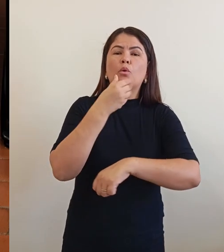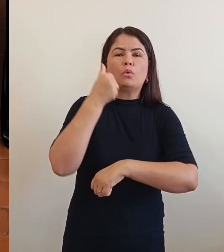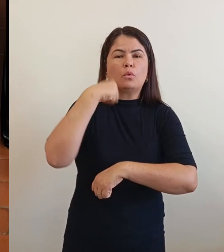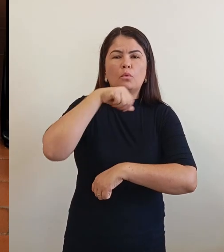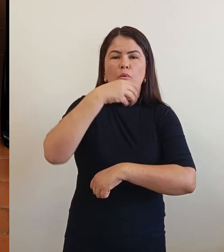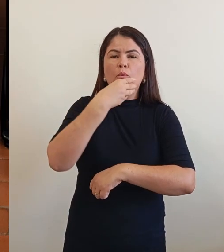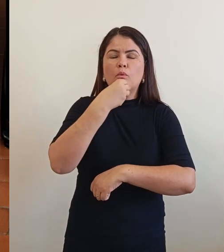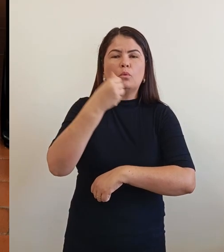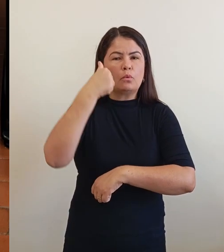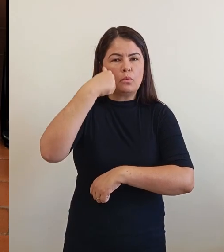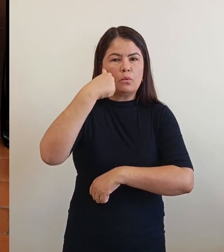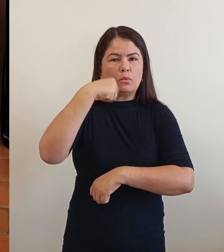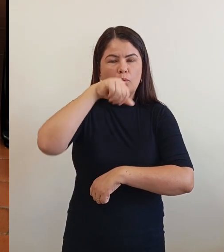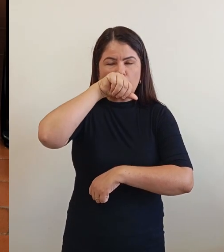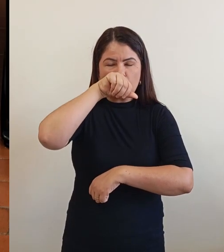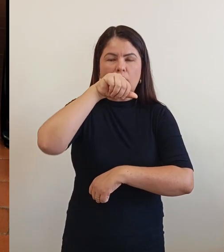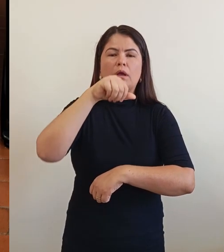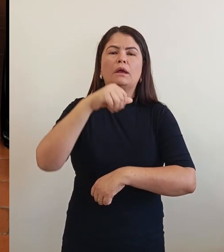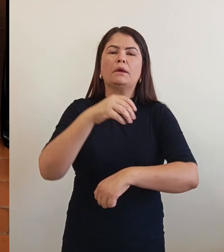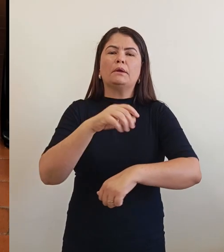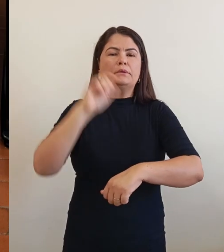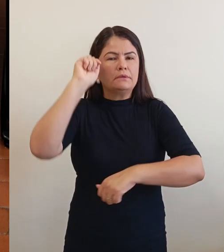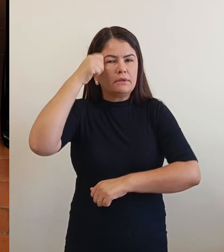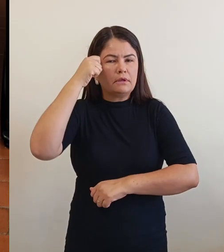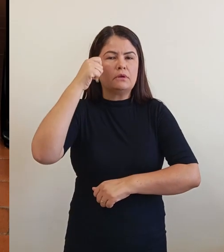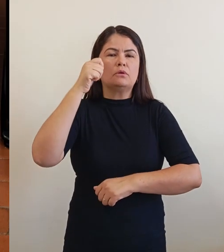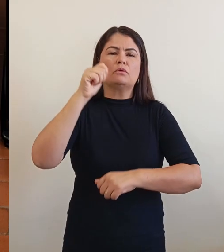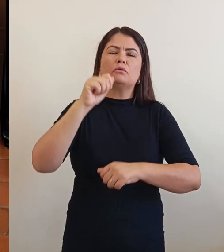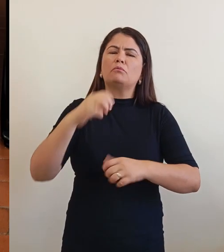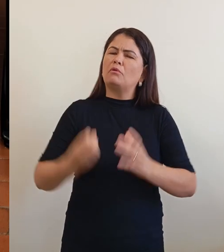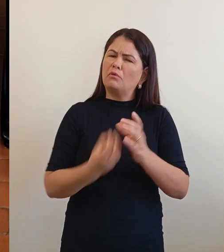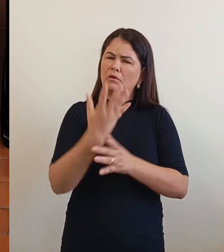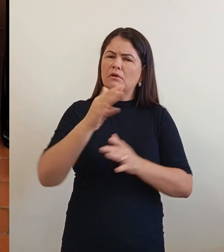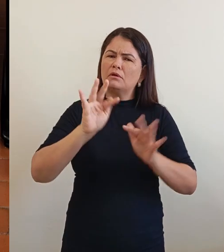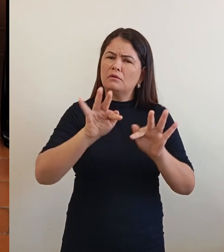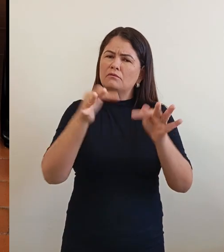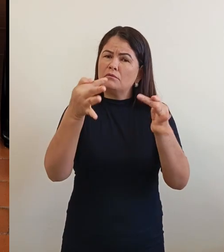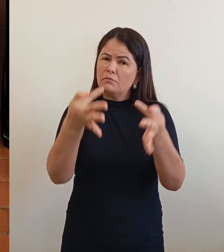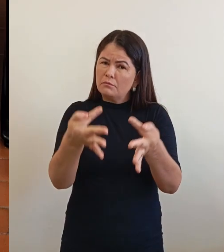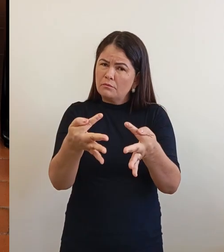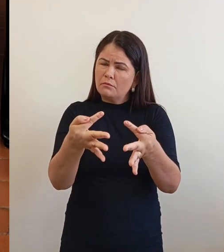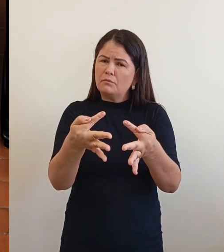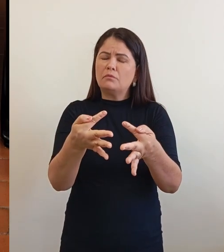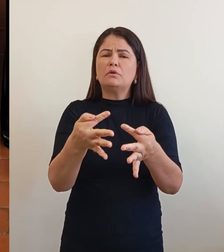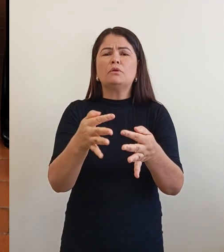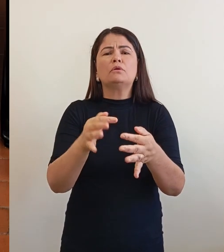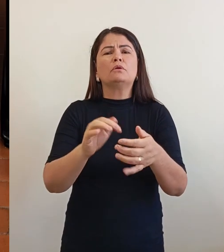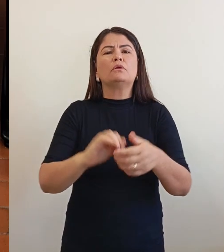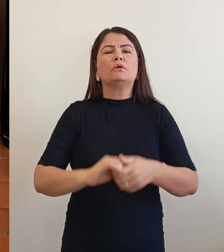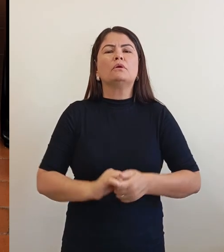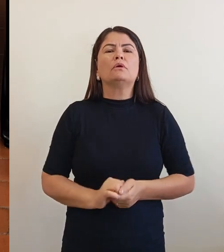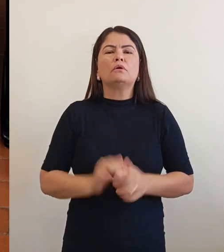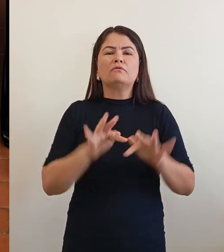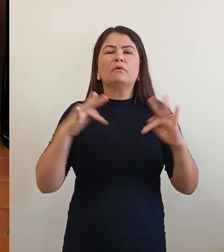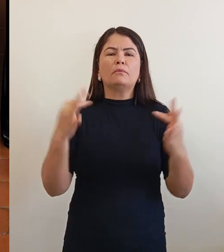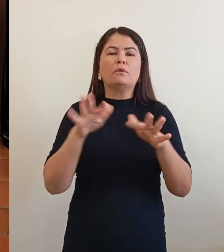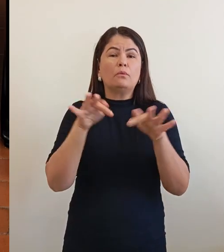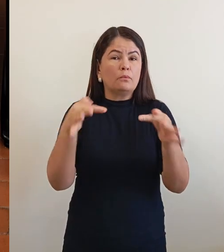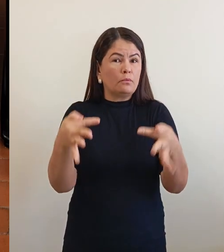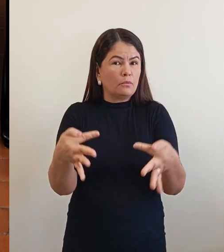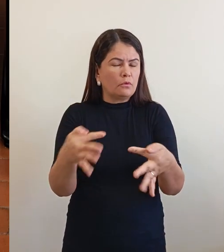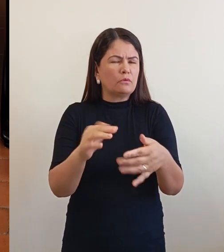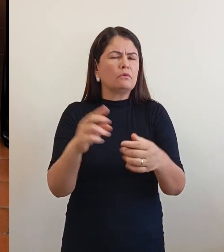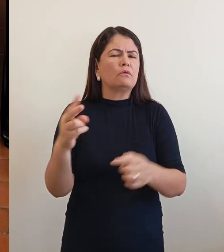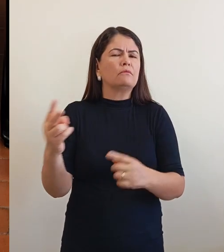Essa é a minha origem. Família muito humilde, mas eu me considero muito vencedora. Sou Cosmo